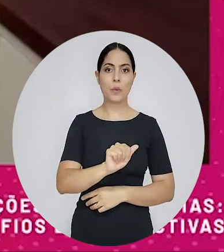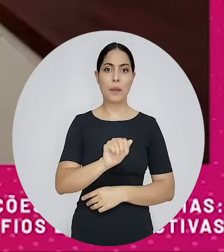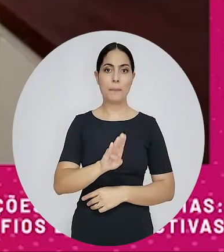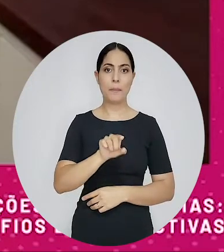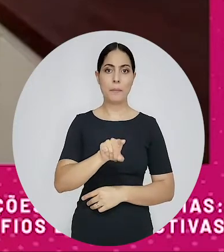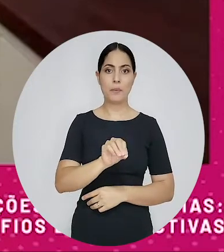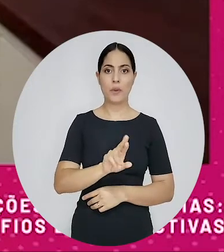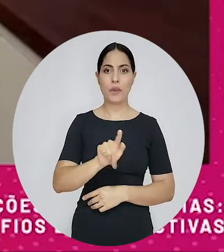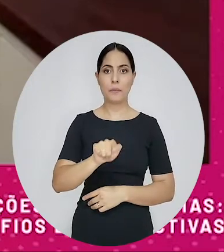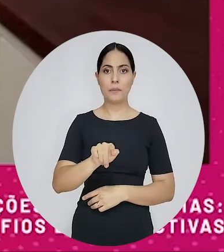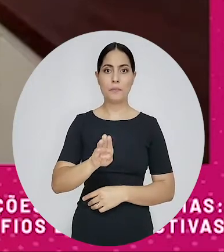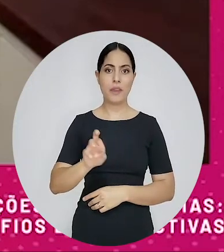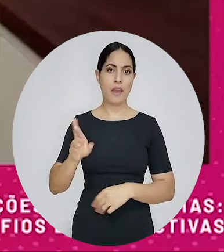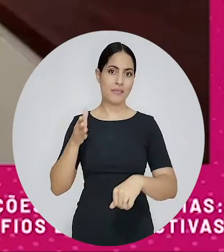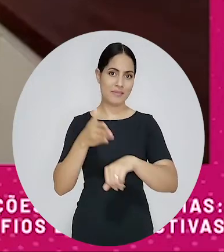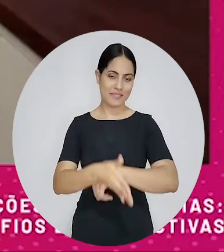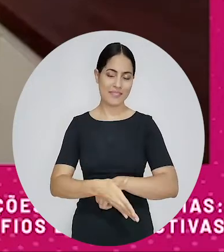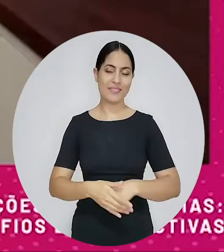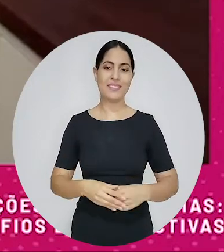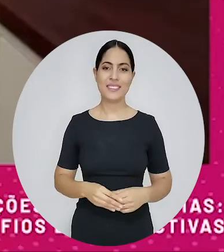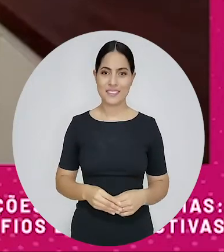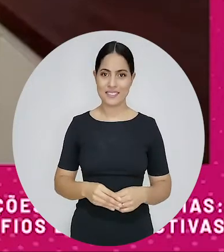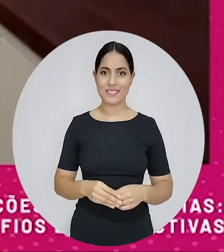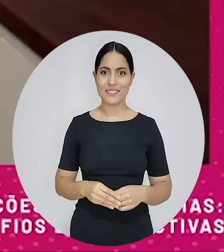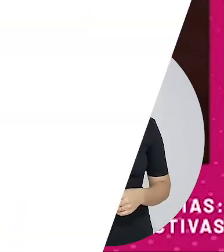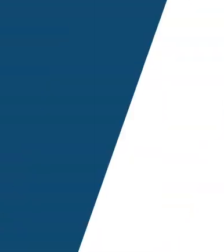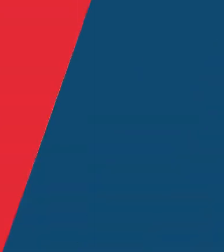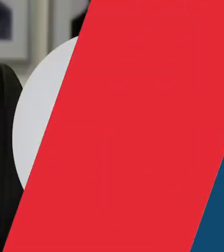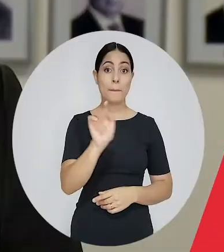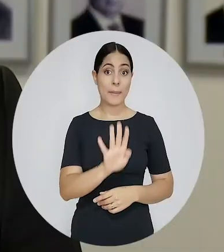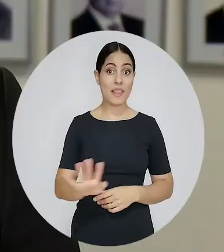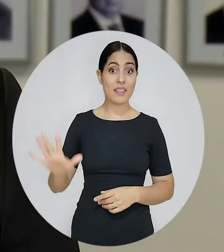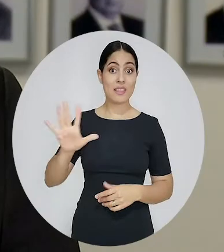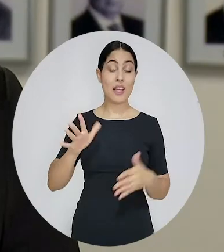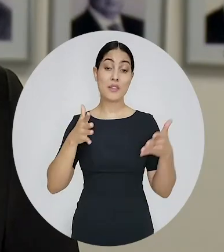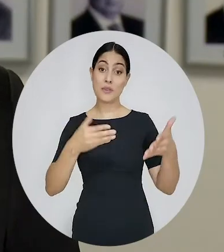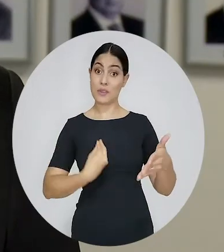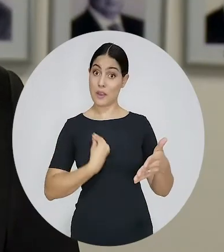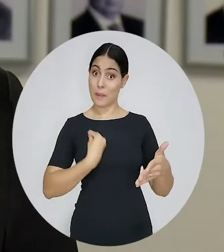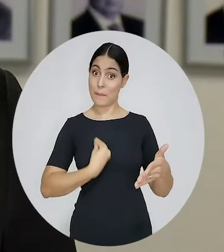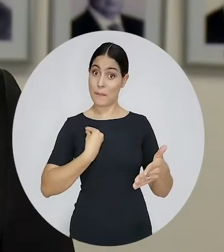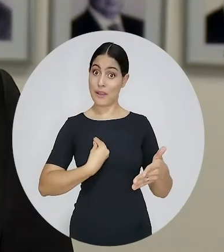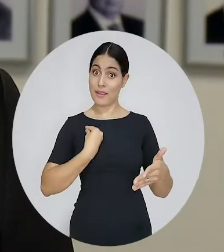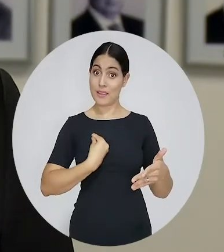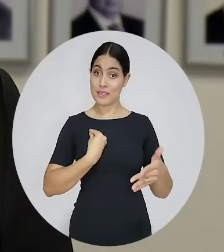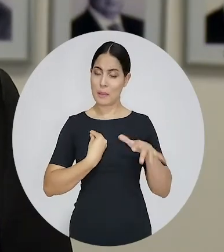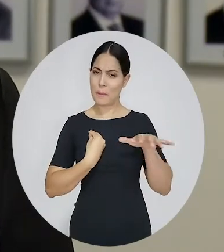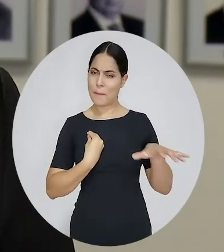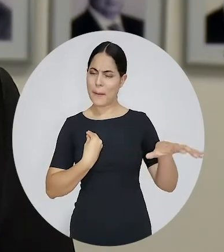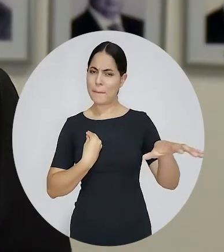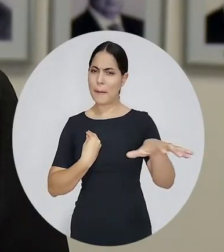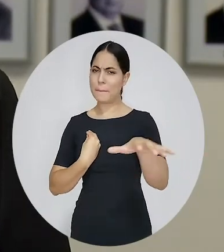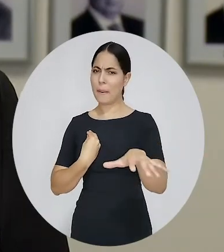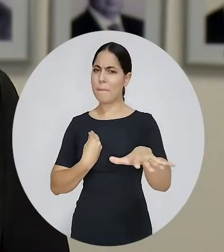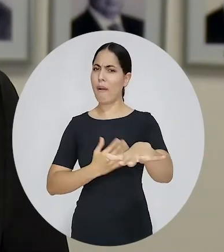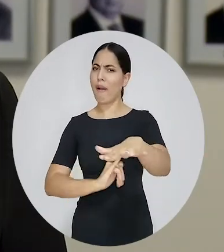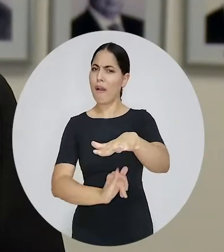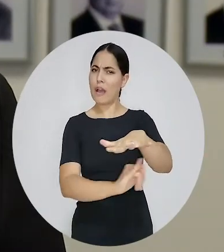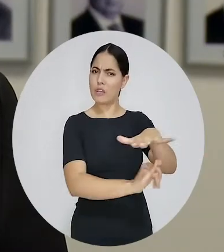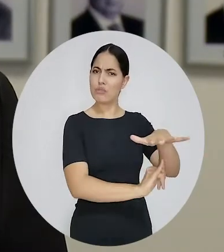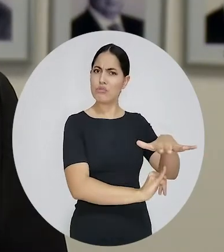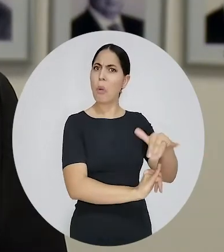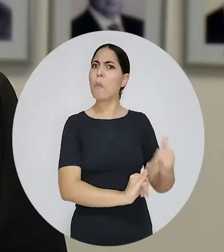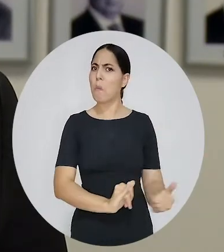.org.br e fique por dentro. A OAB Nacional participou ao lado de entidades de notória